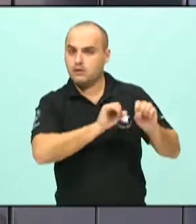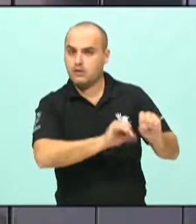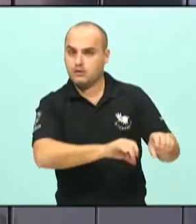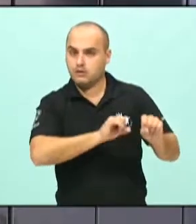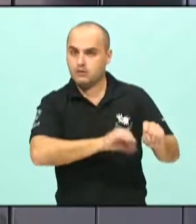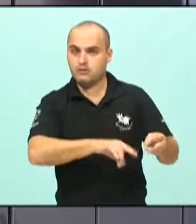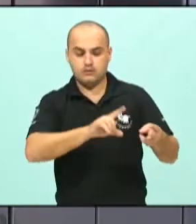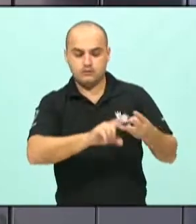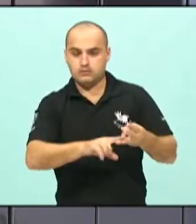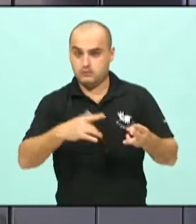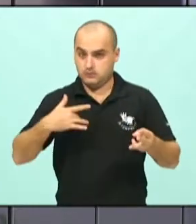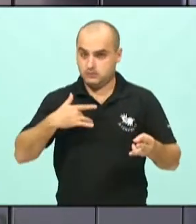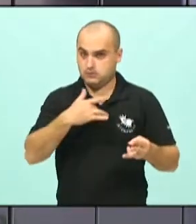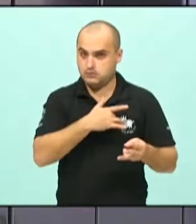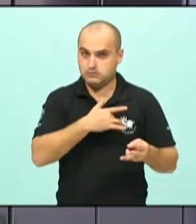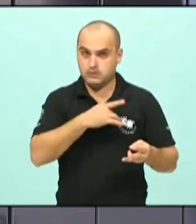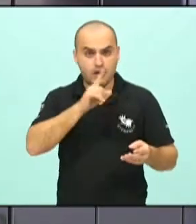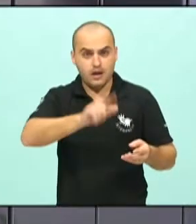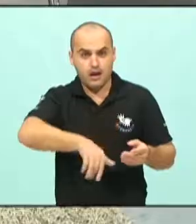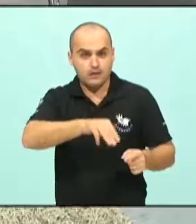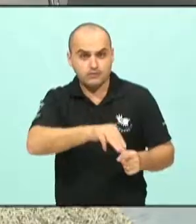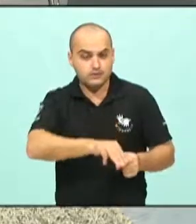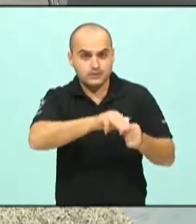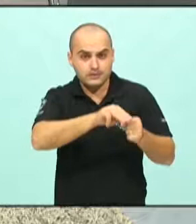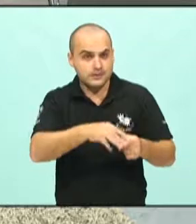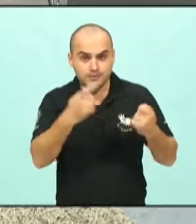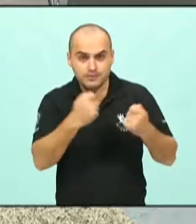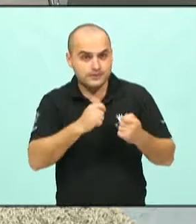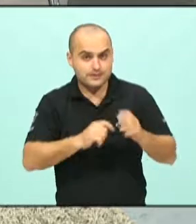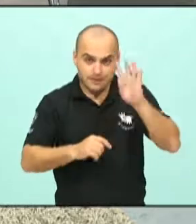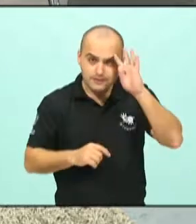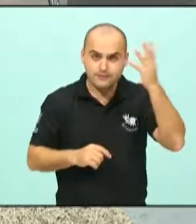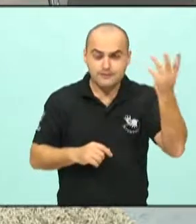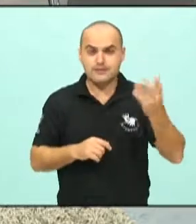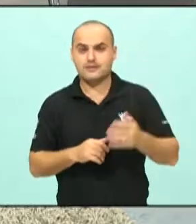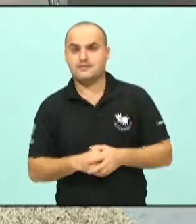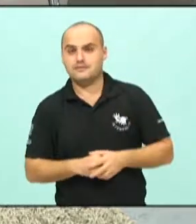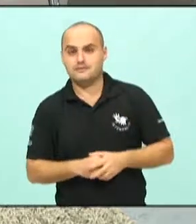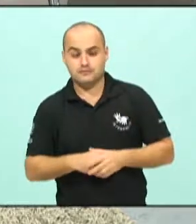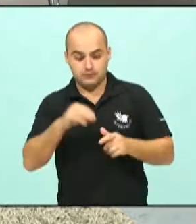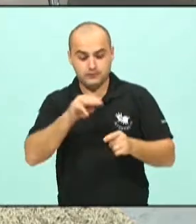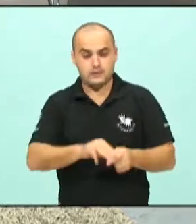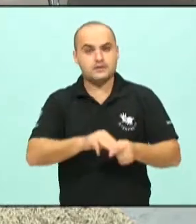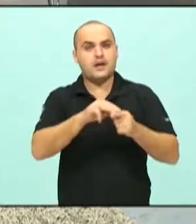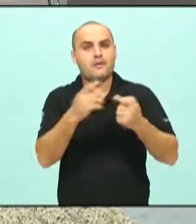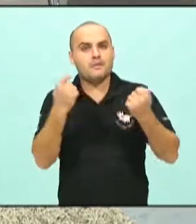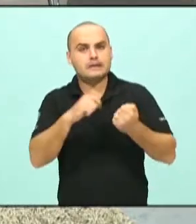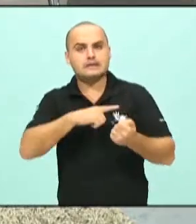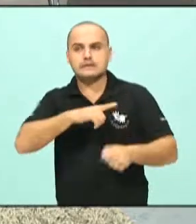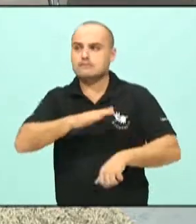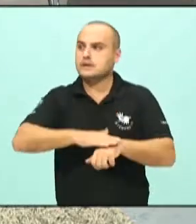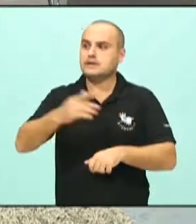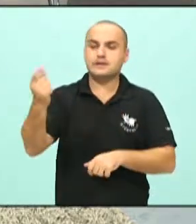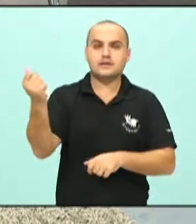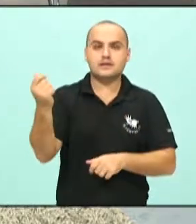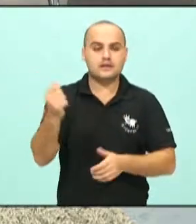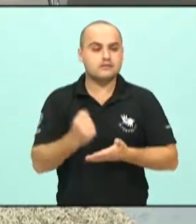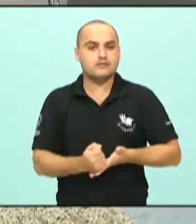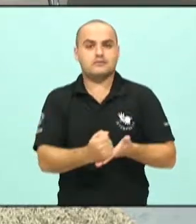e saúde, é no município que ele precisa resolver e é o município que precisa ter mais recursos para isso.